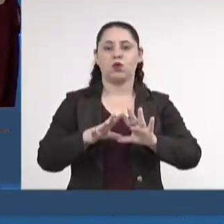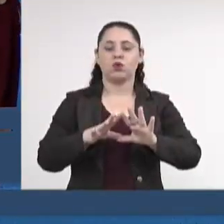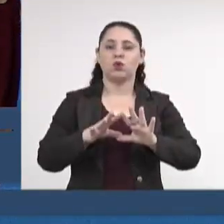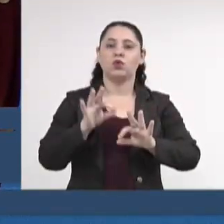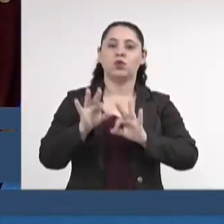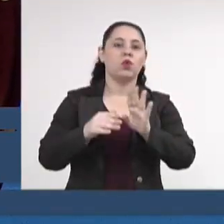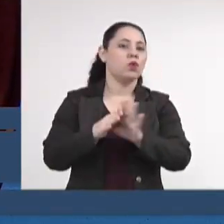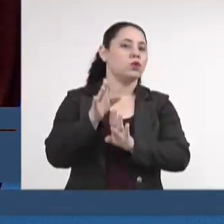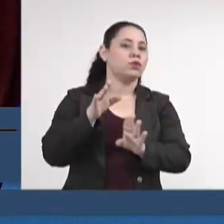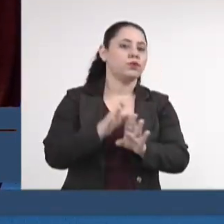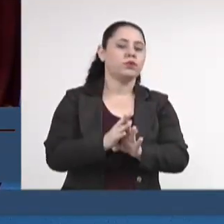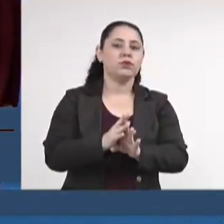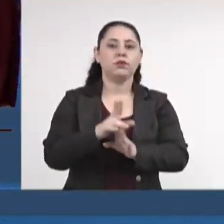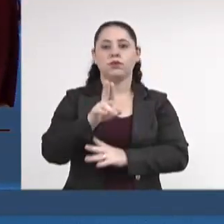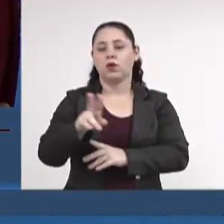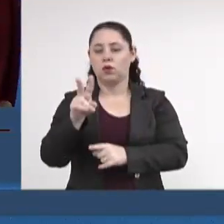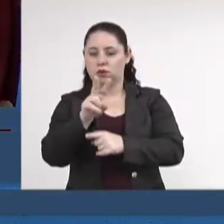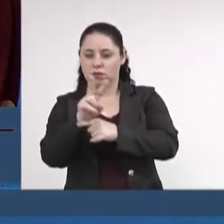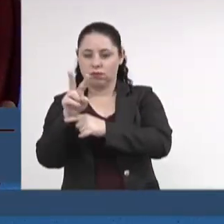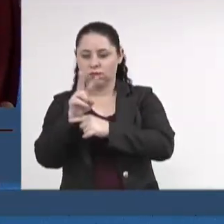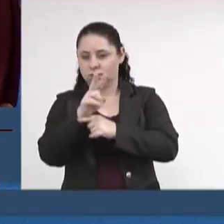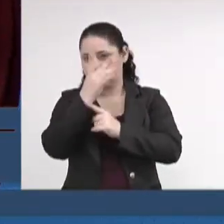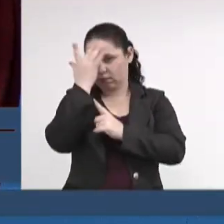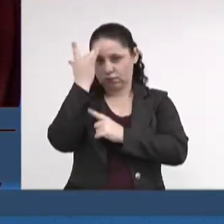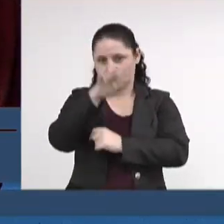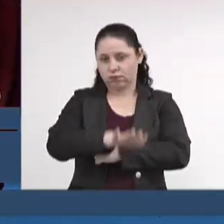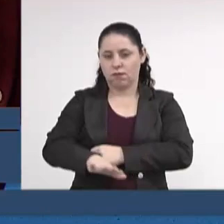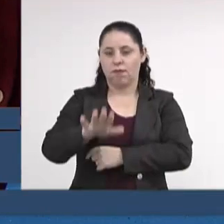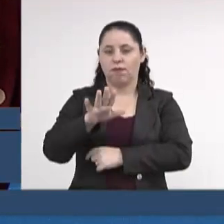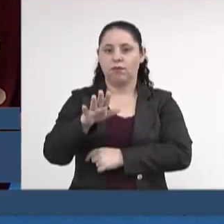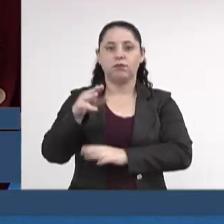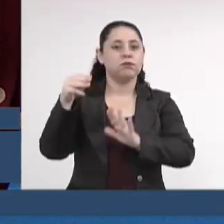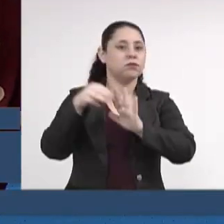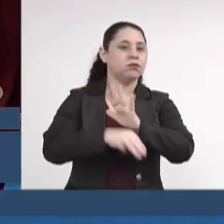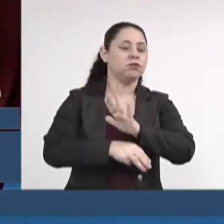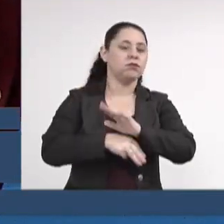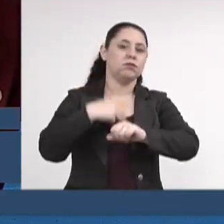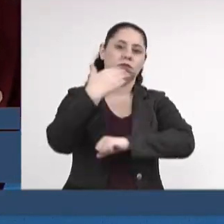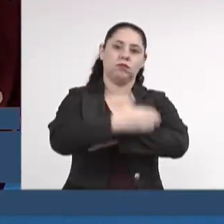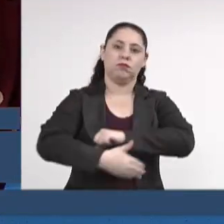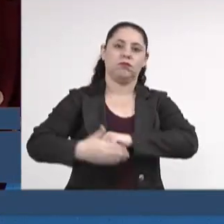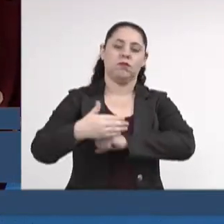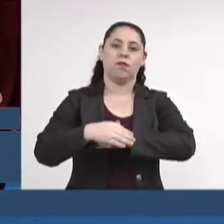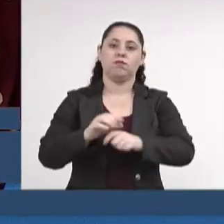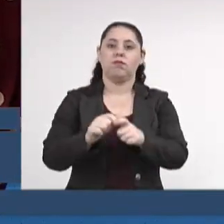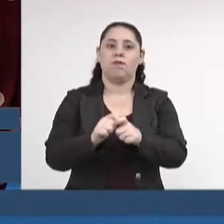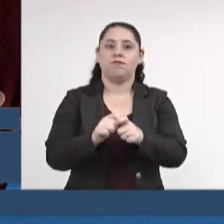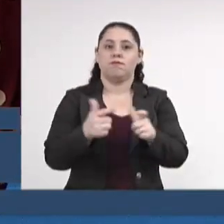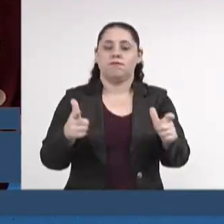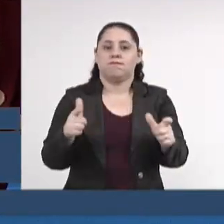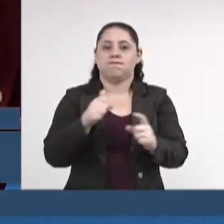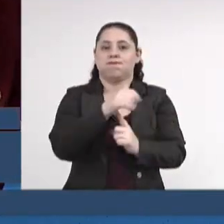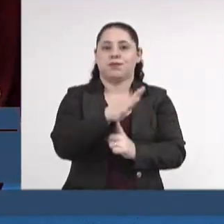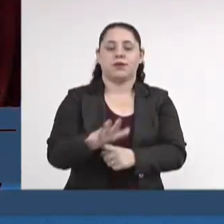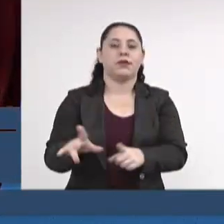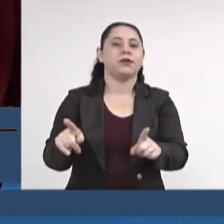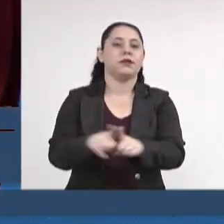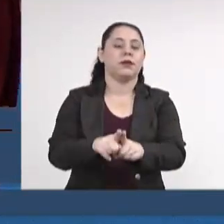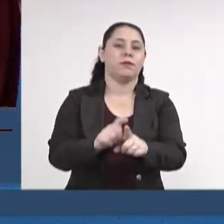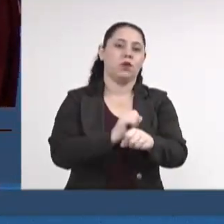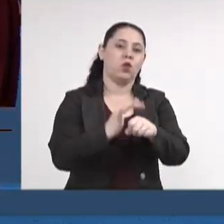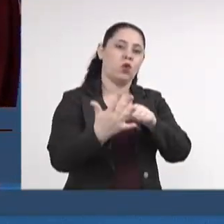monitoramento eletrônico de pessoas no âmbito de medidas protetivas à propagação da infecção